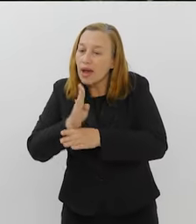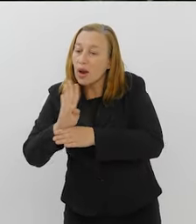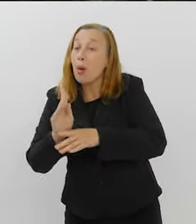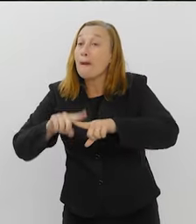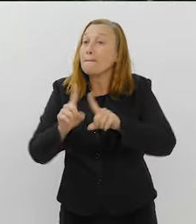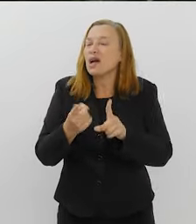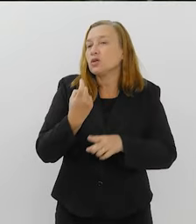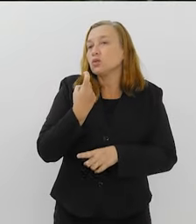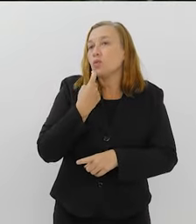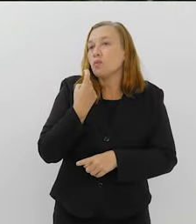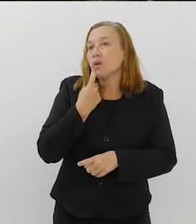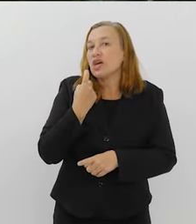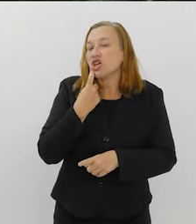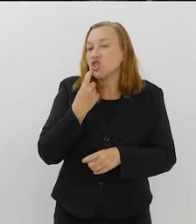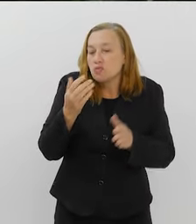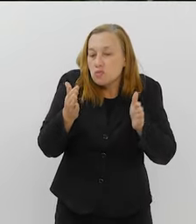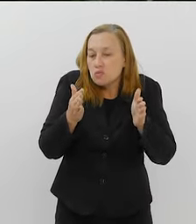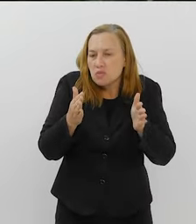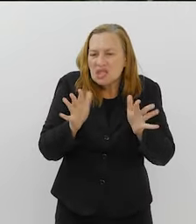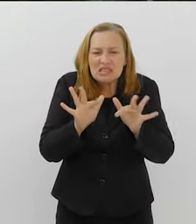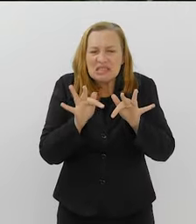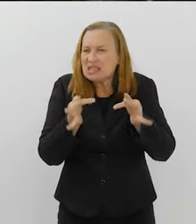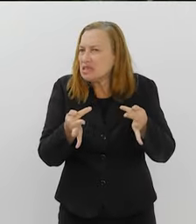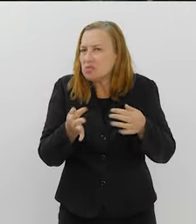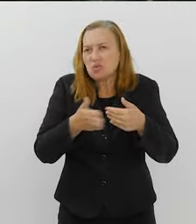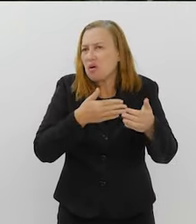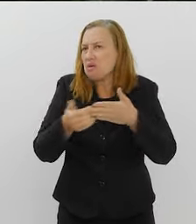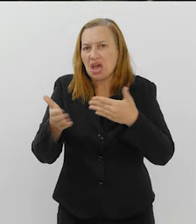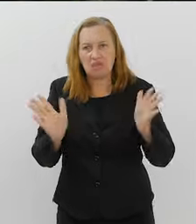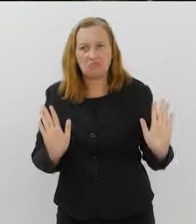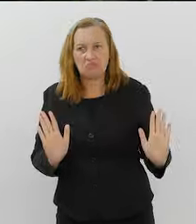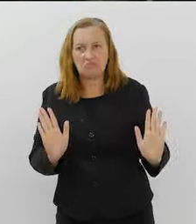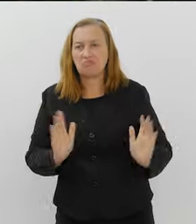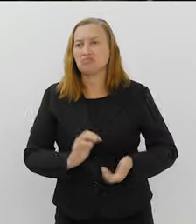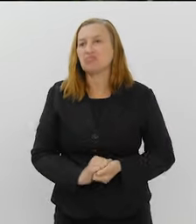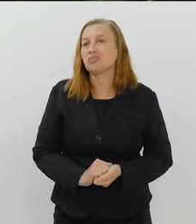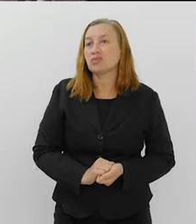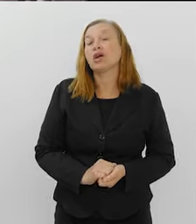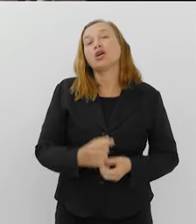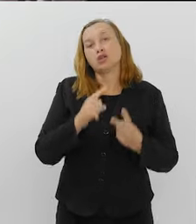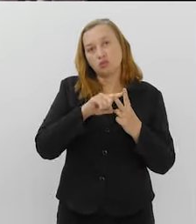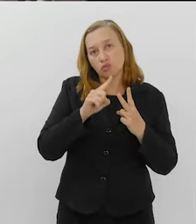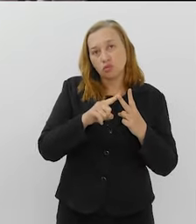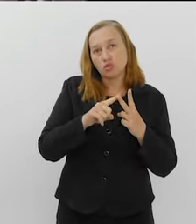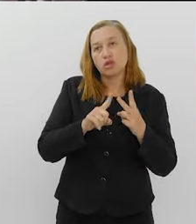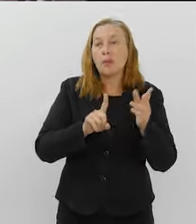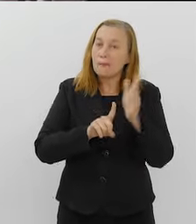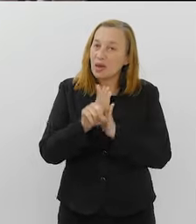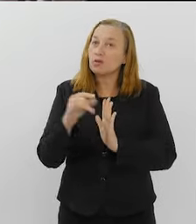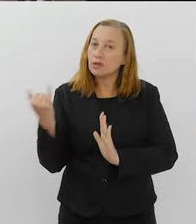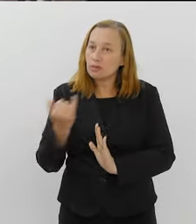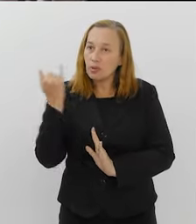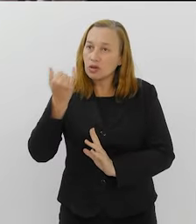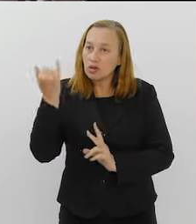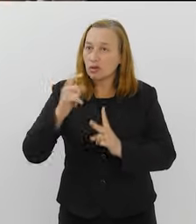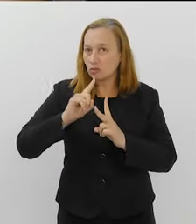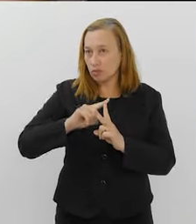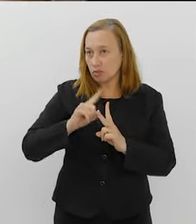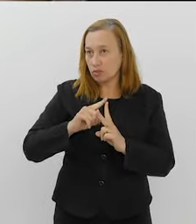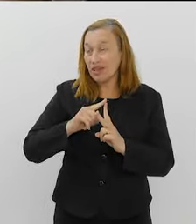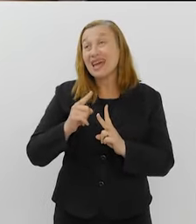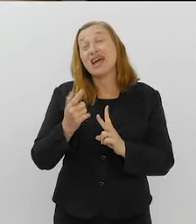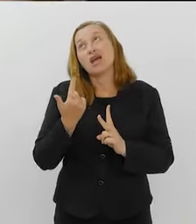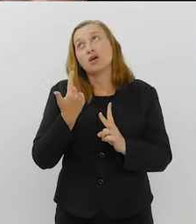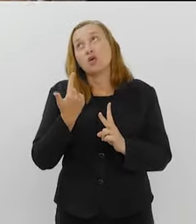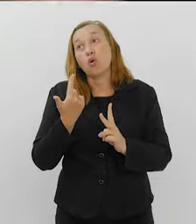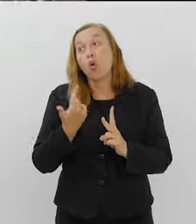talvez um peixe que também esteja contaminado e que o tubarão se alimentou dele. É, são duas perguntas interessantes. Uma, será que outros